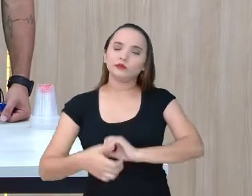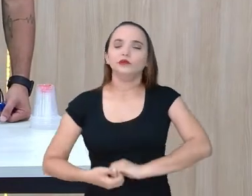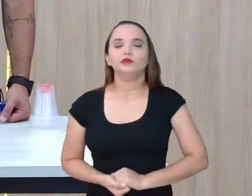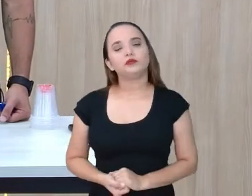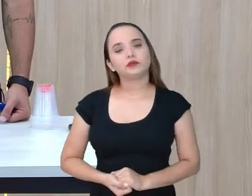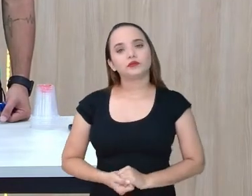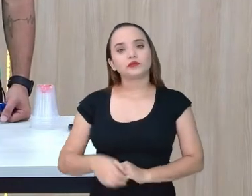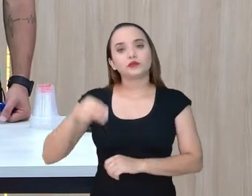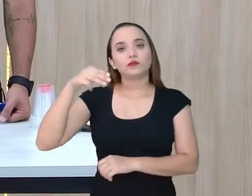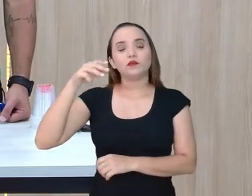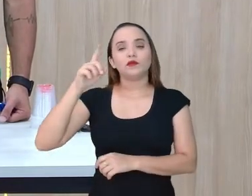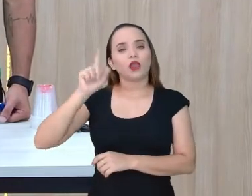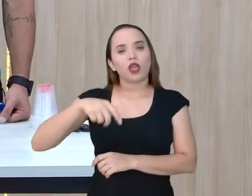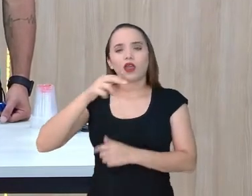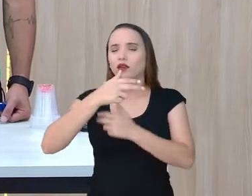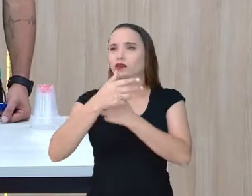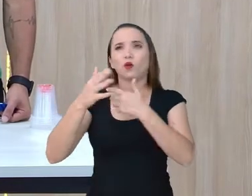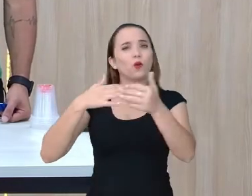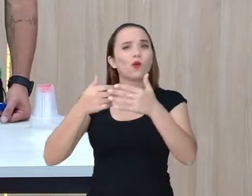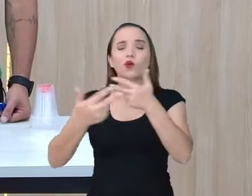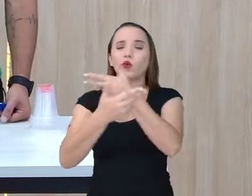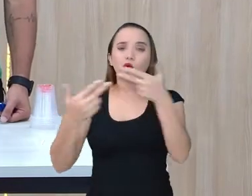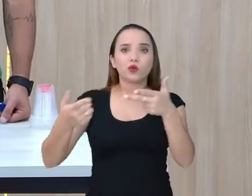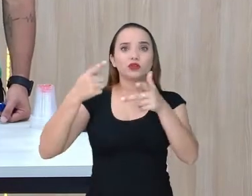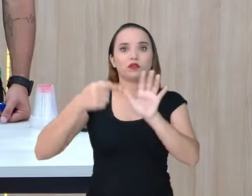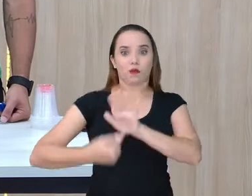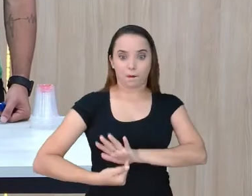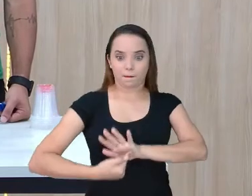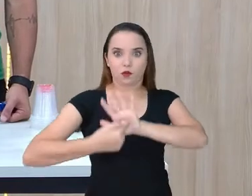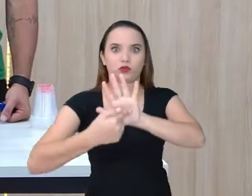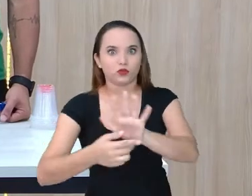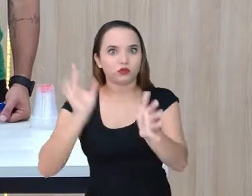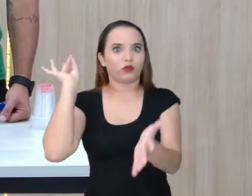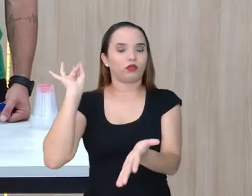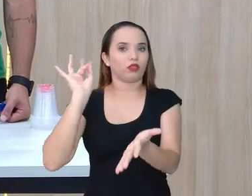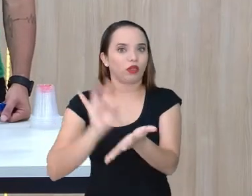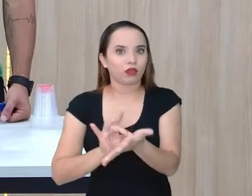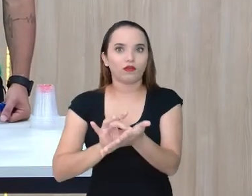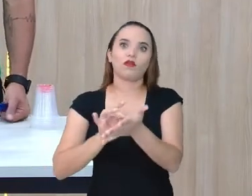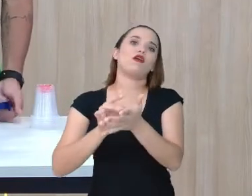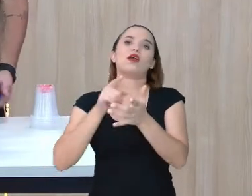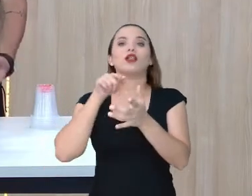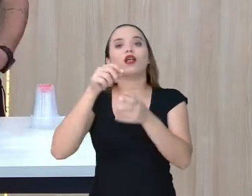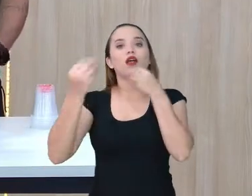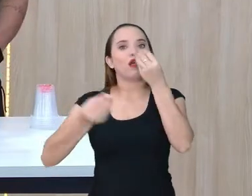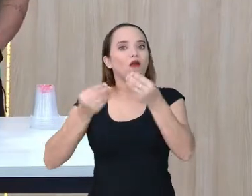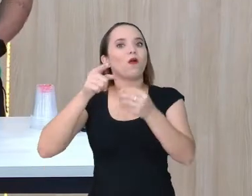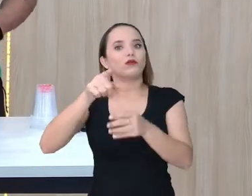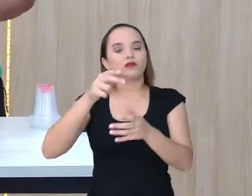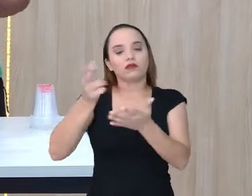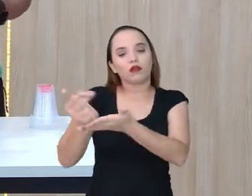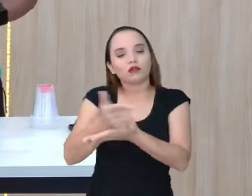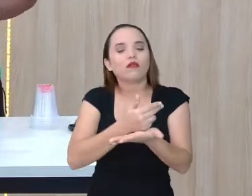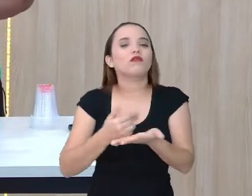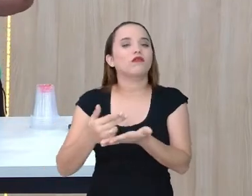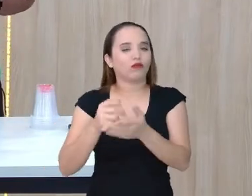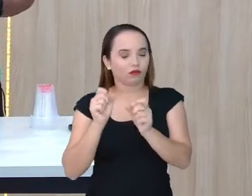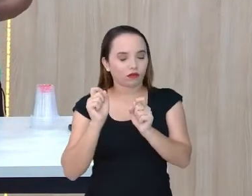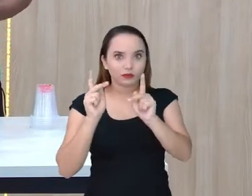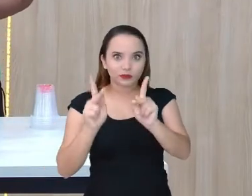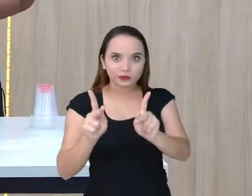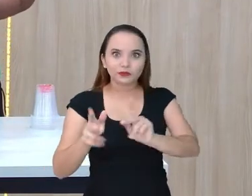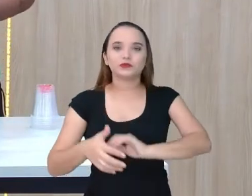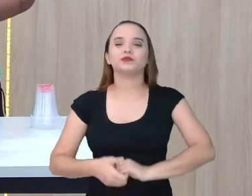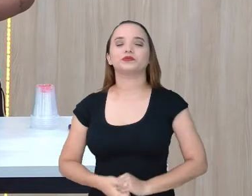marcador de uma forma geral. Não precisa ser aquele marcador de quadro, quadro, não, nem marca-texto. Pode ser um lápis, uma caneta, o que você